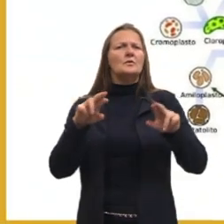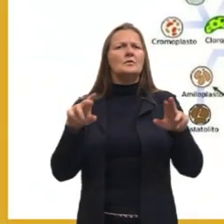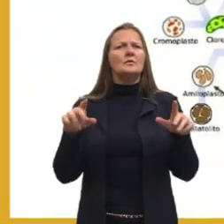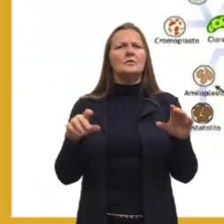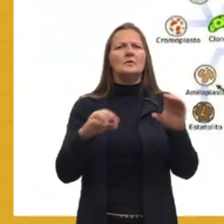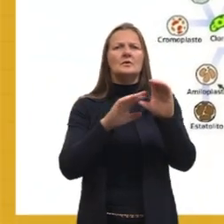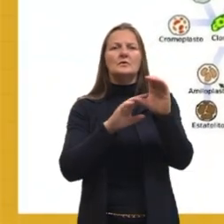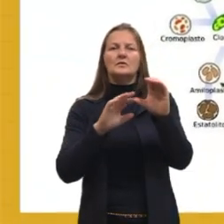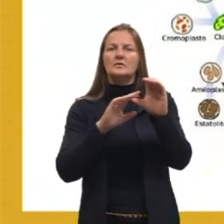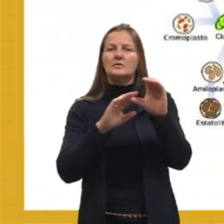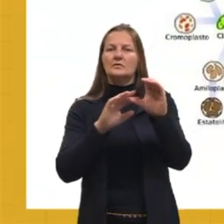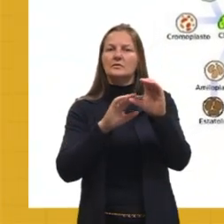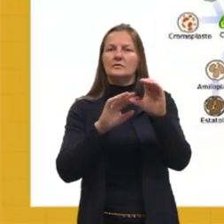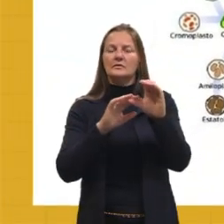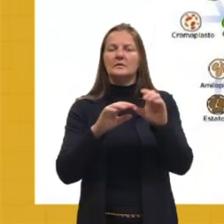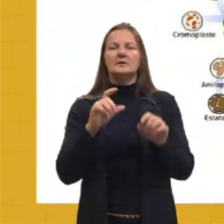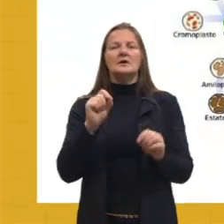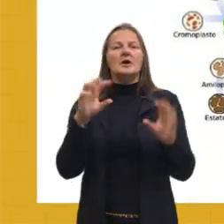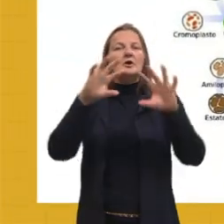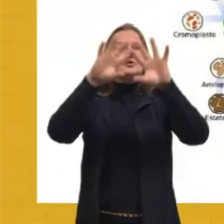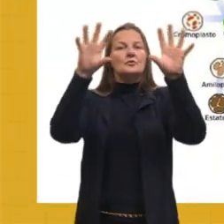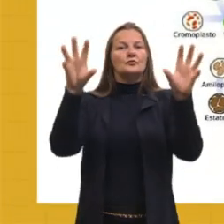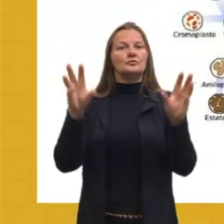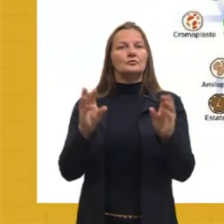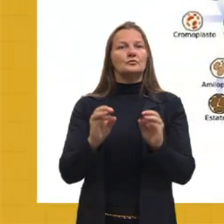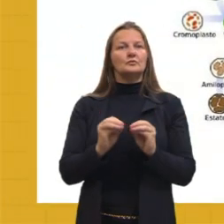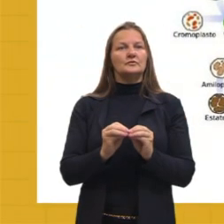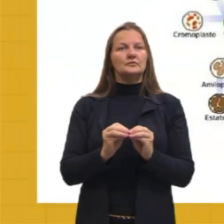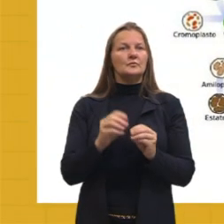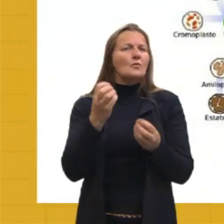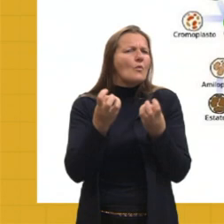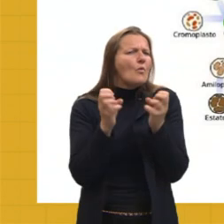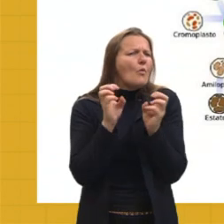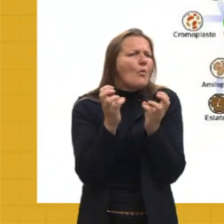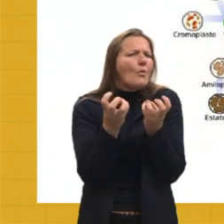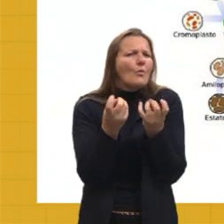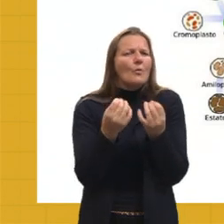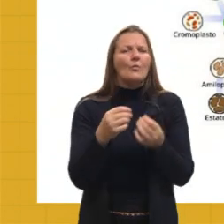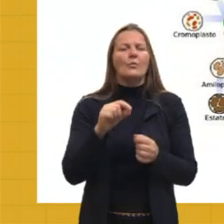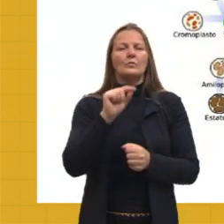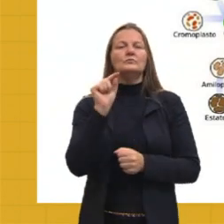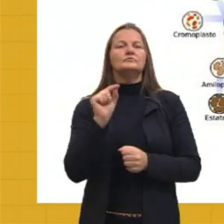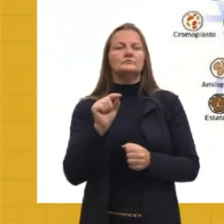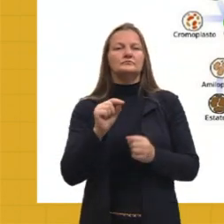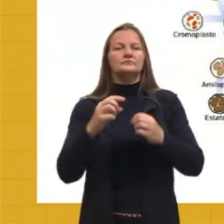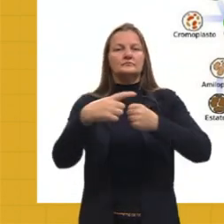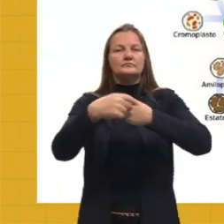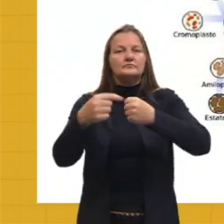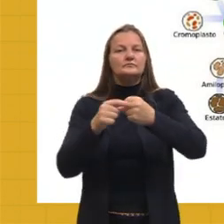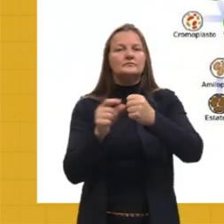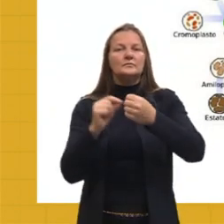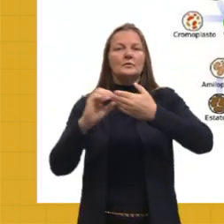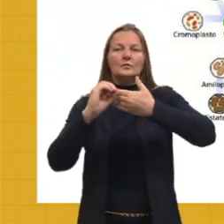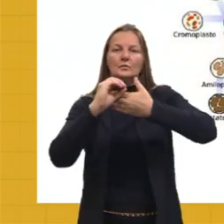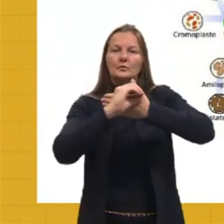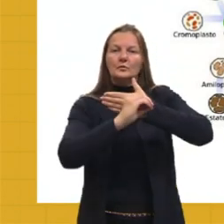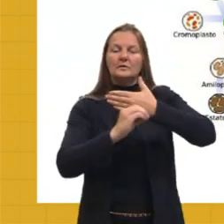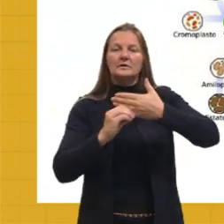resuminho, tá? Do que, de quais são as organelas e as suas